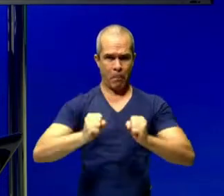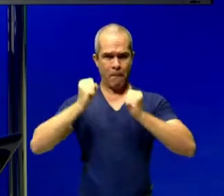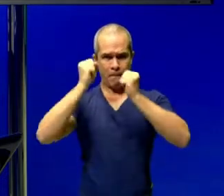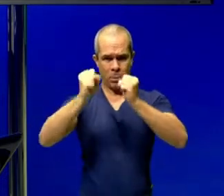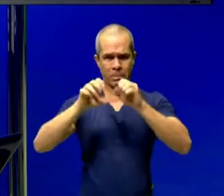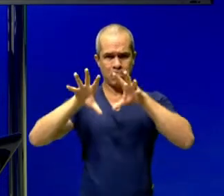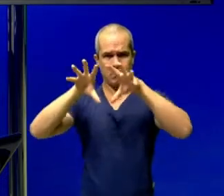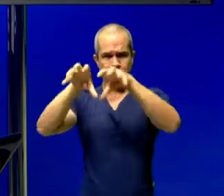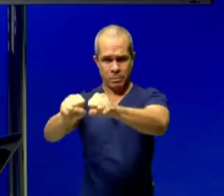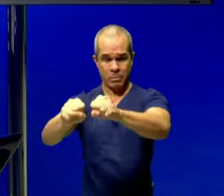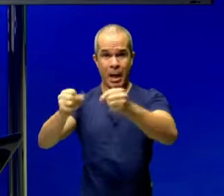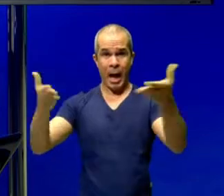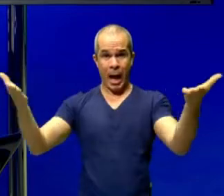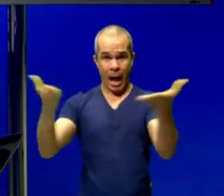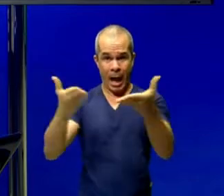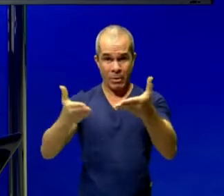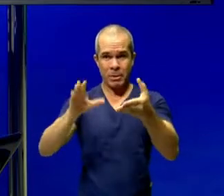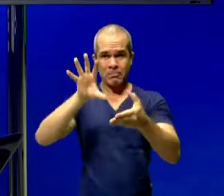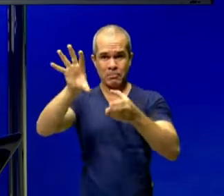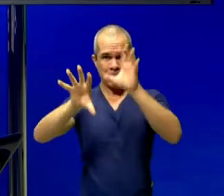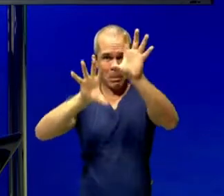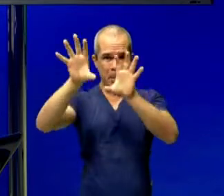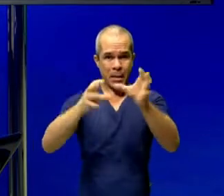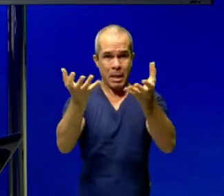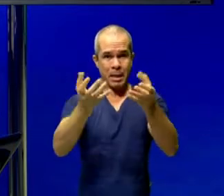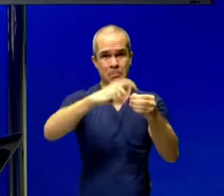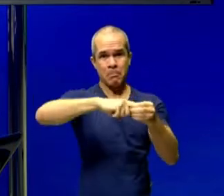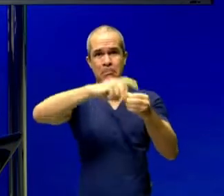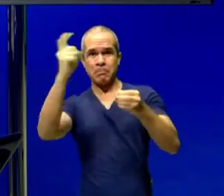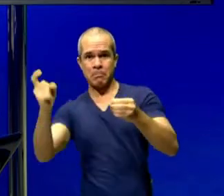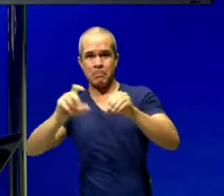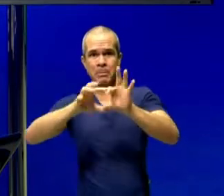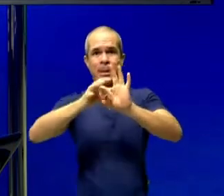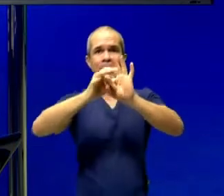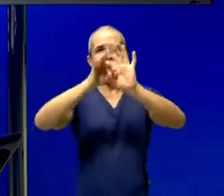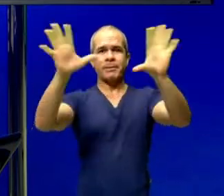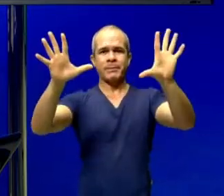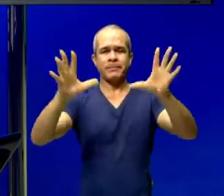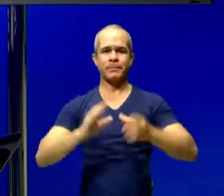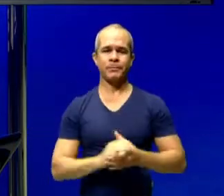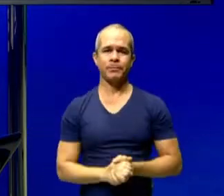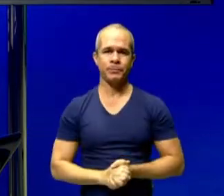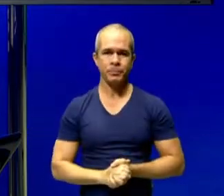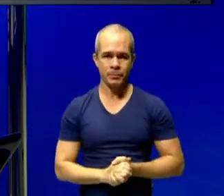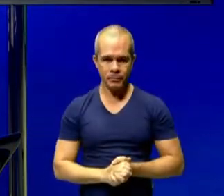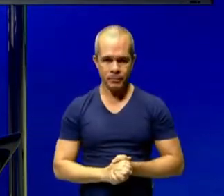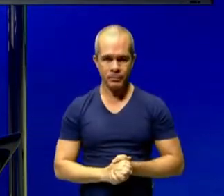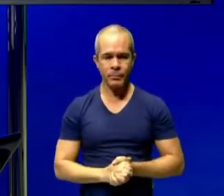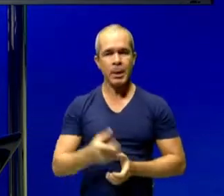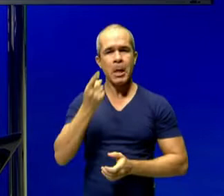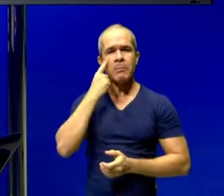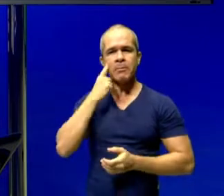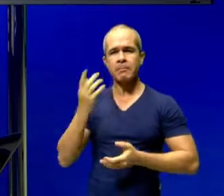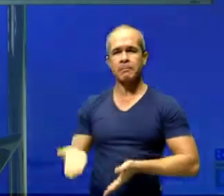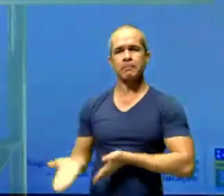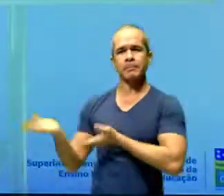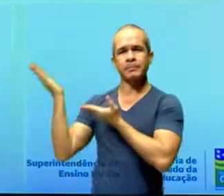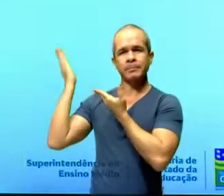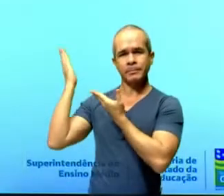reivindicar político e economicamente sua independência. Então observem no slide,